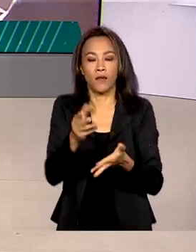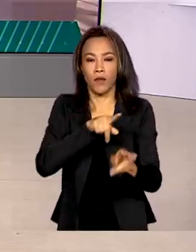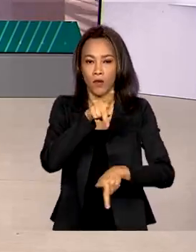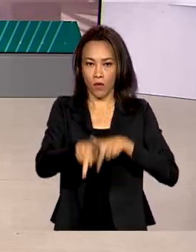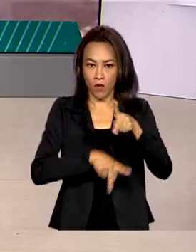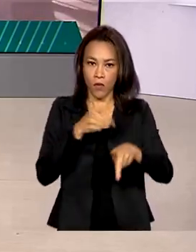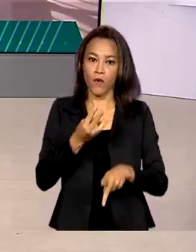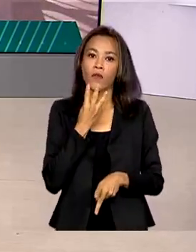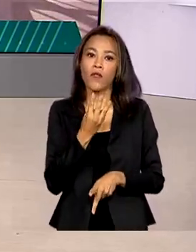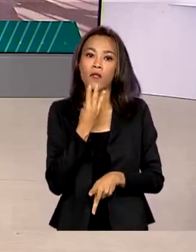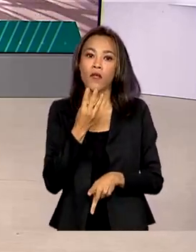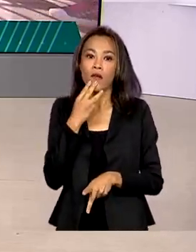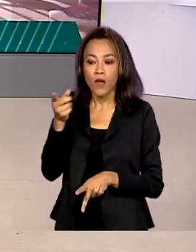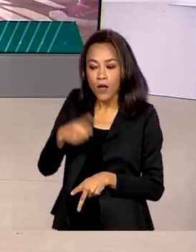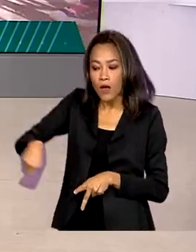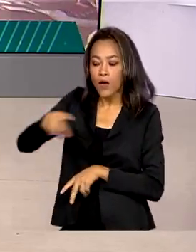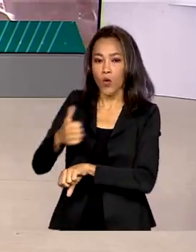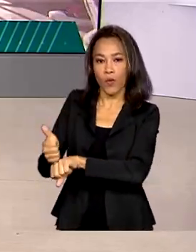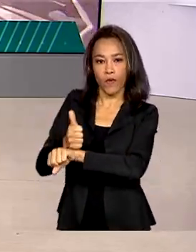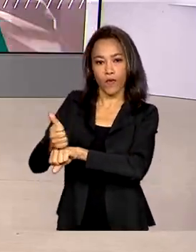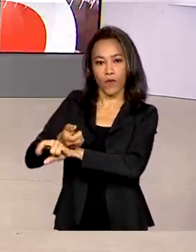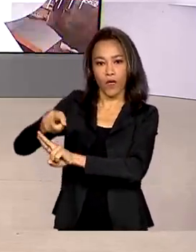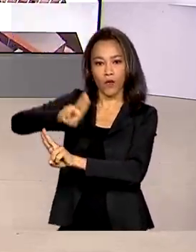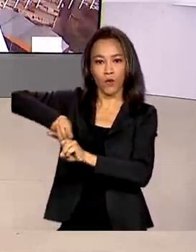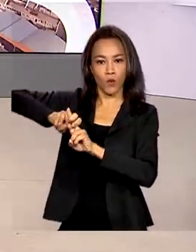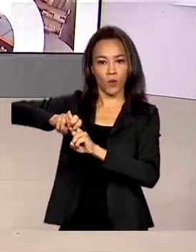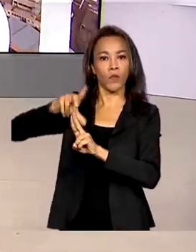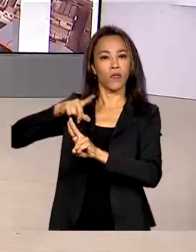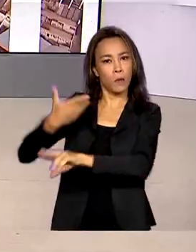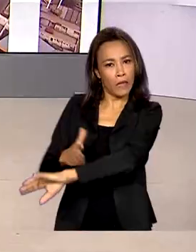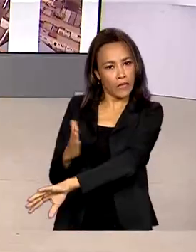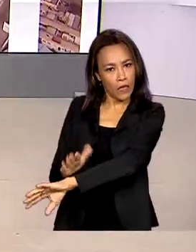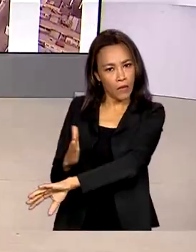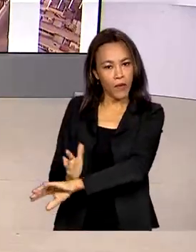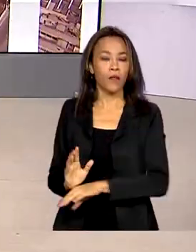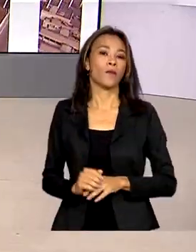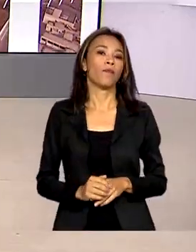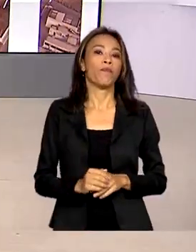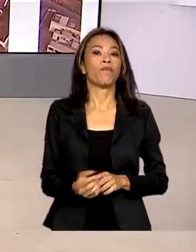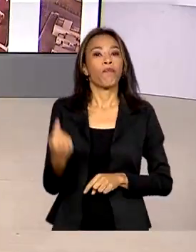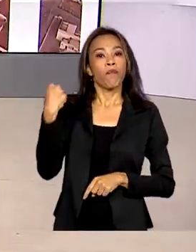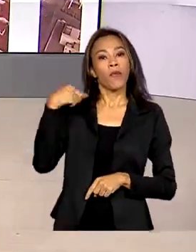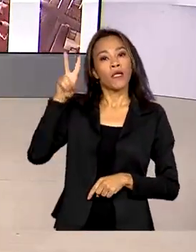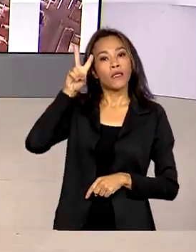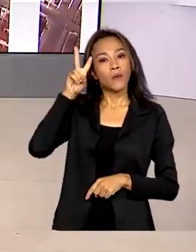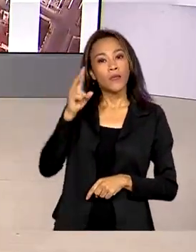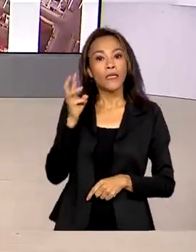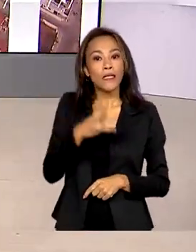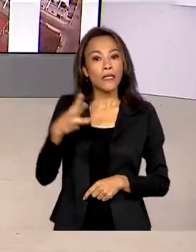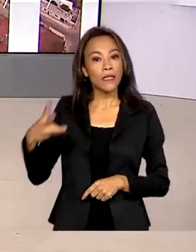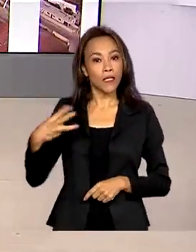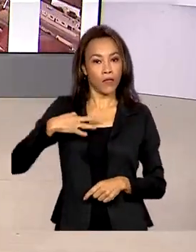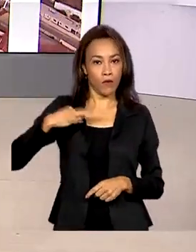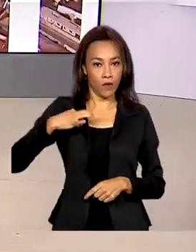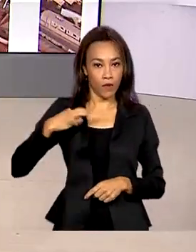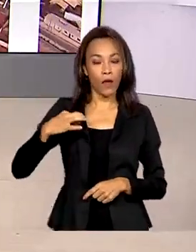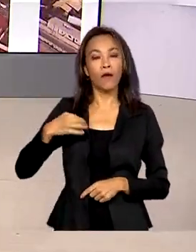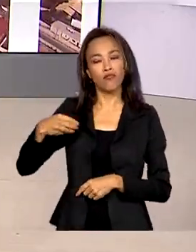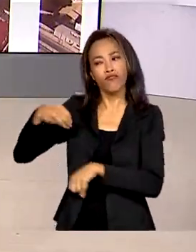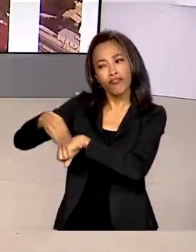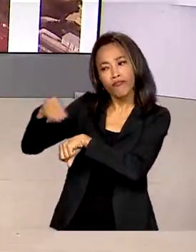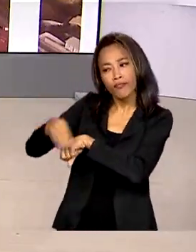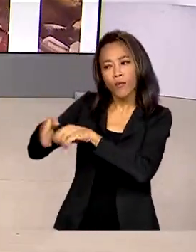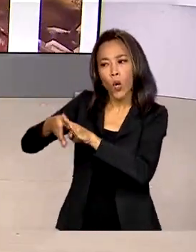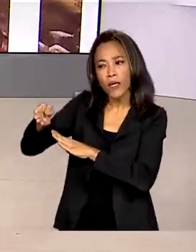os profissionais da Força Nacional do SUS passam por treinamento. Nesta segunda-feira, 33 voluntários receberam orientação